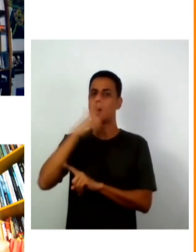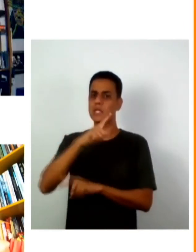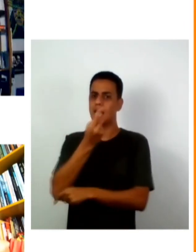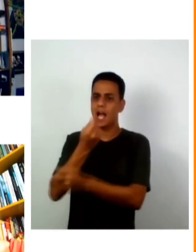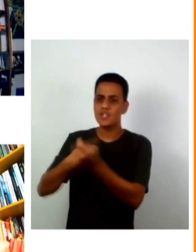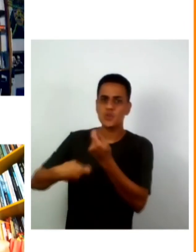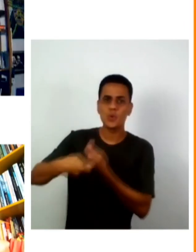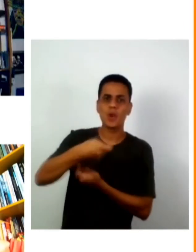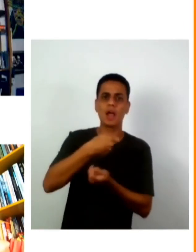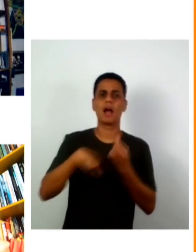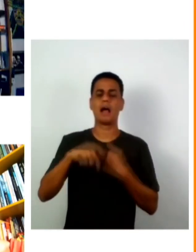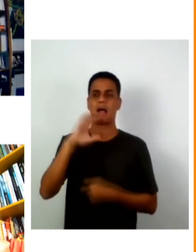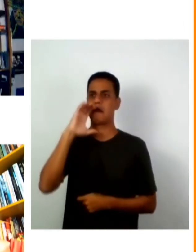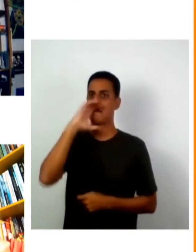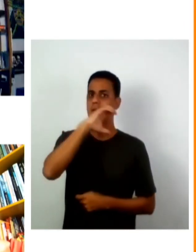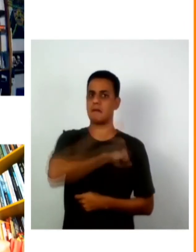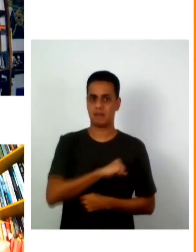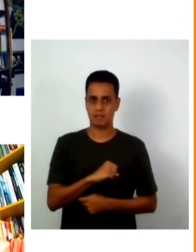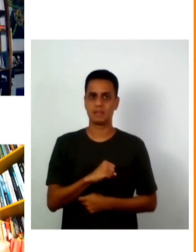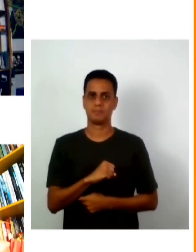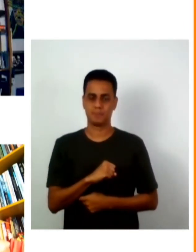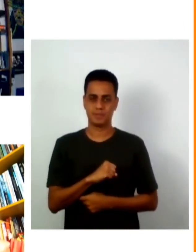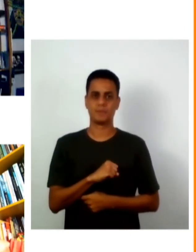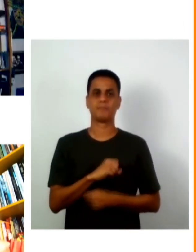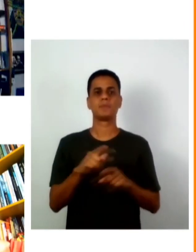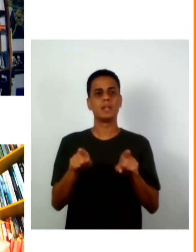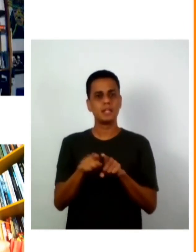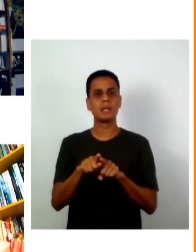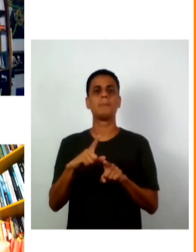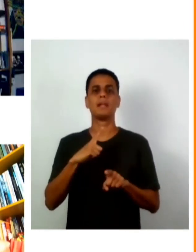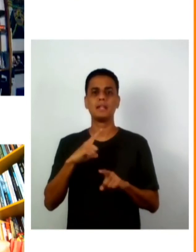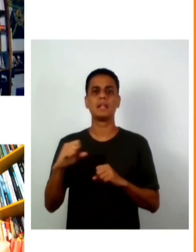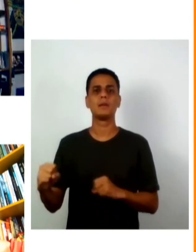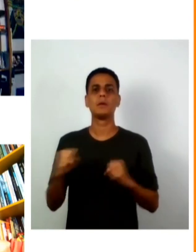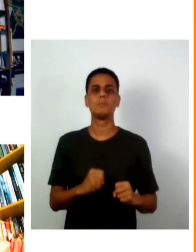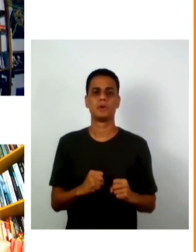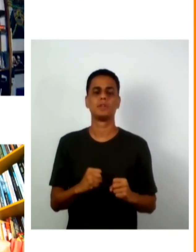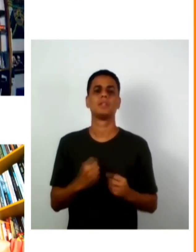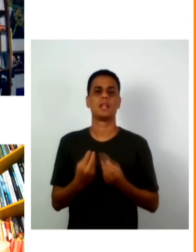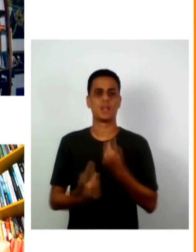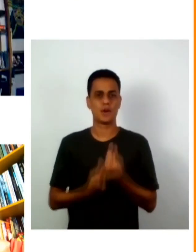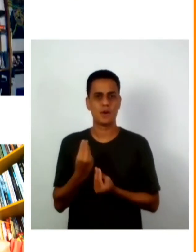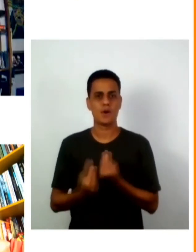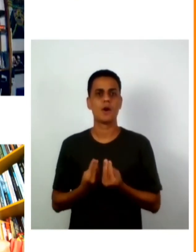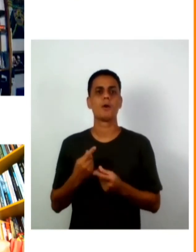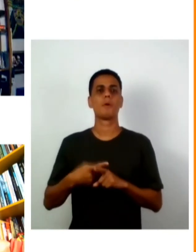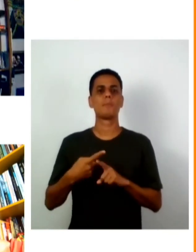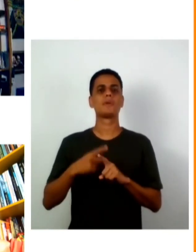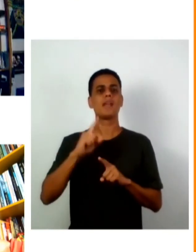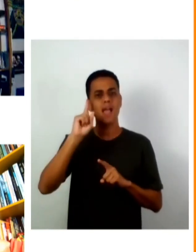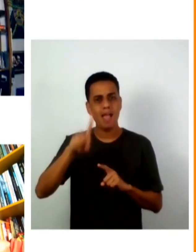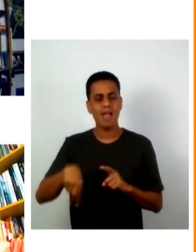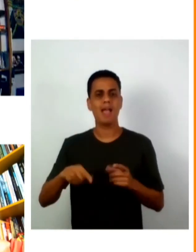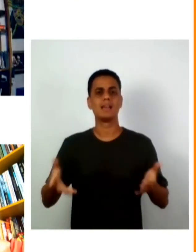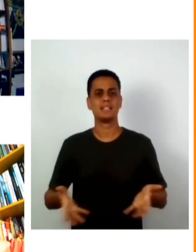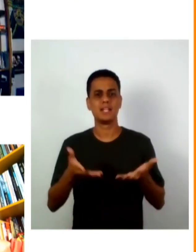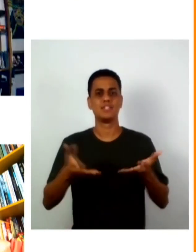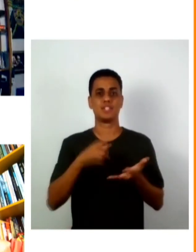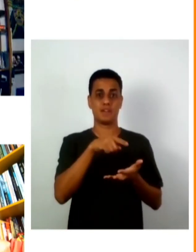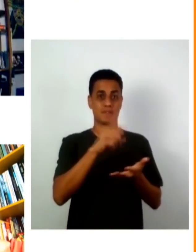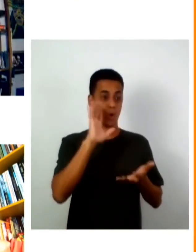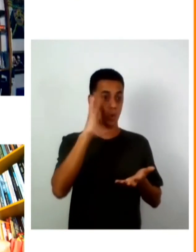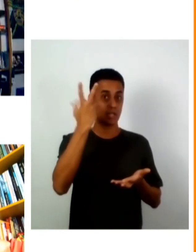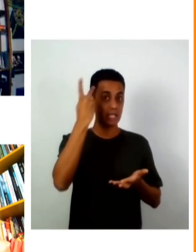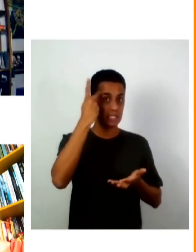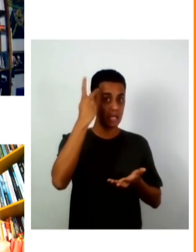rápida e também tem um poder de aula em relação a isso porque é uma iniciativa que acontece em São Paulo ela pode ser replicada em